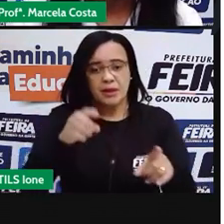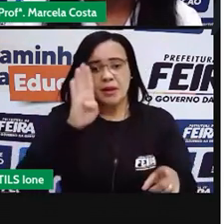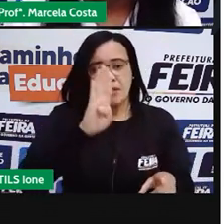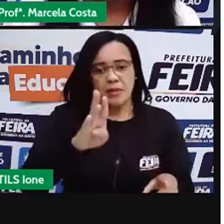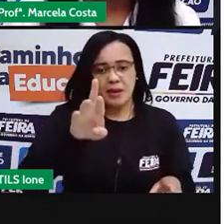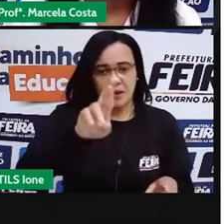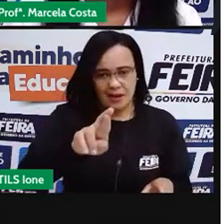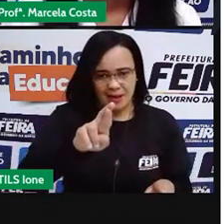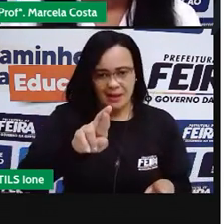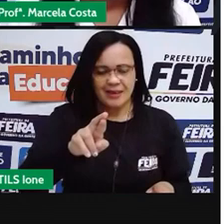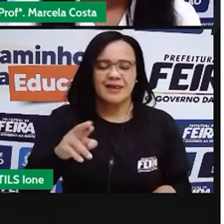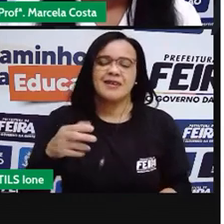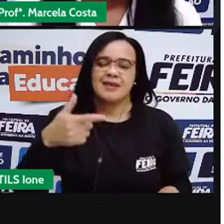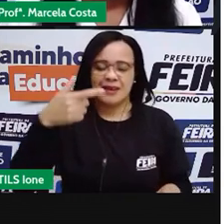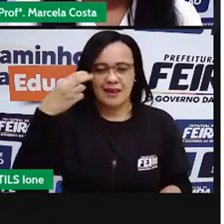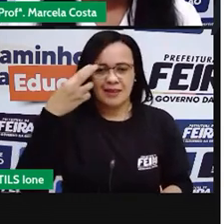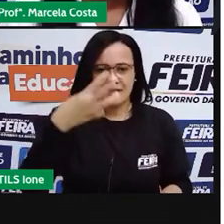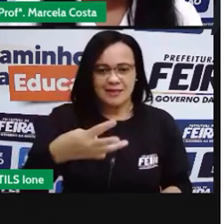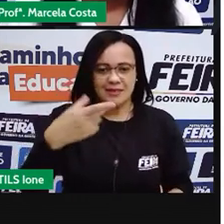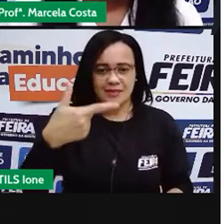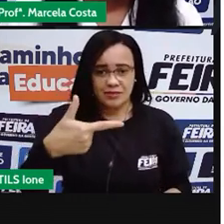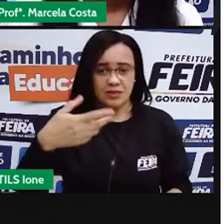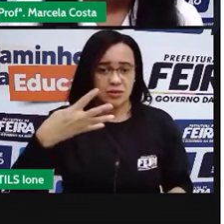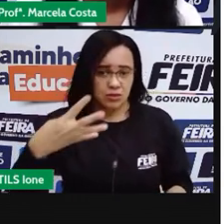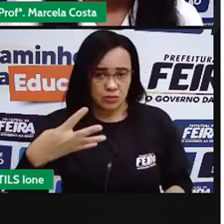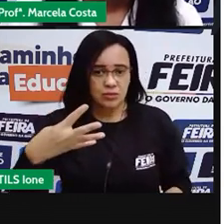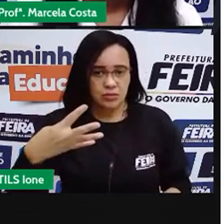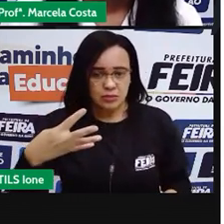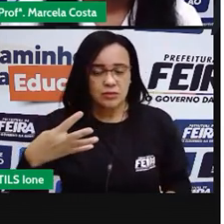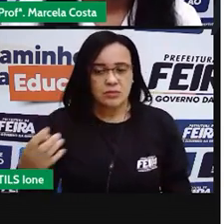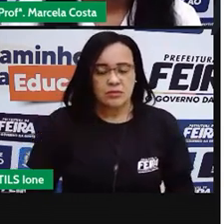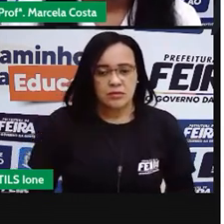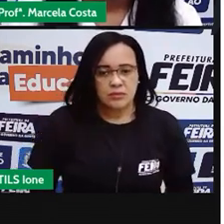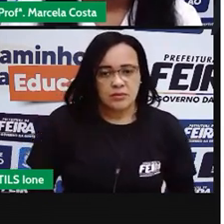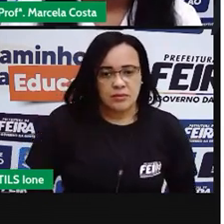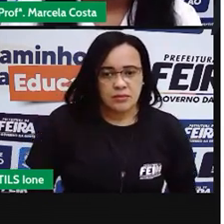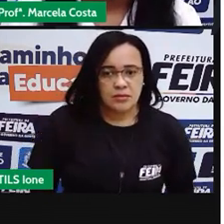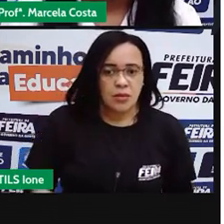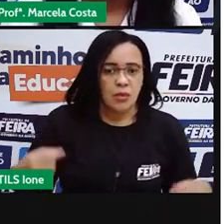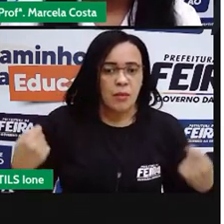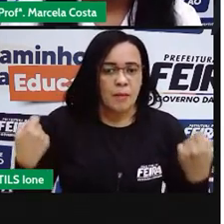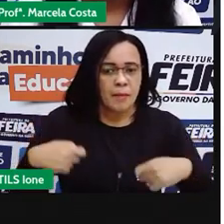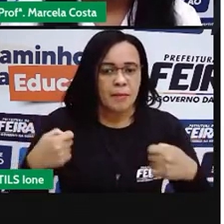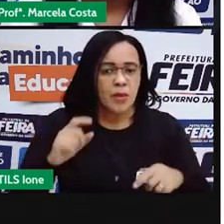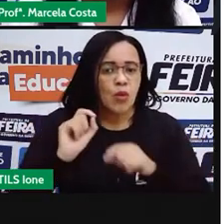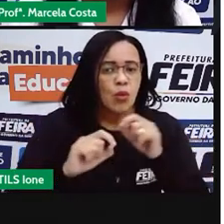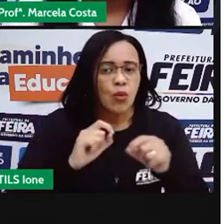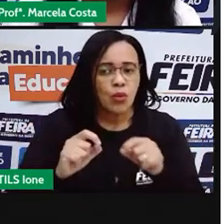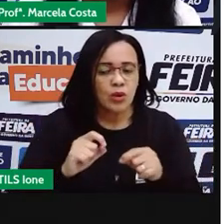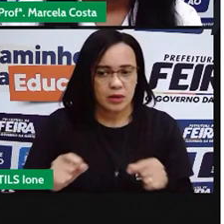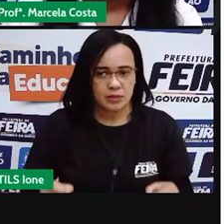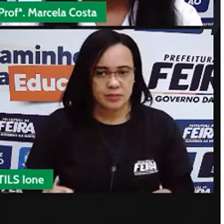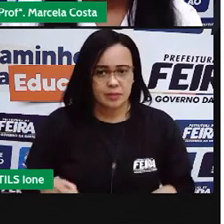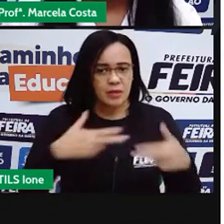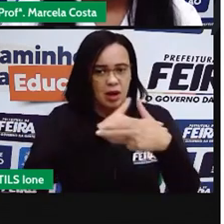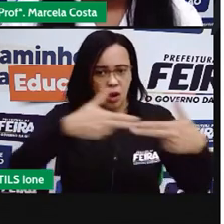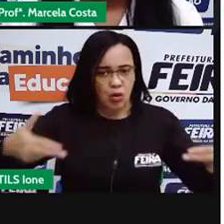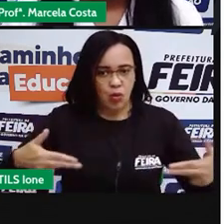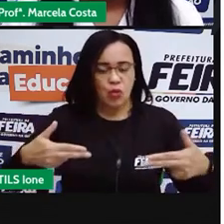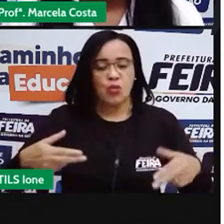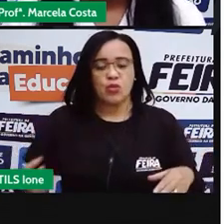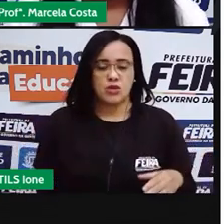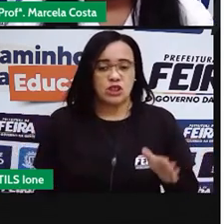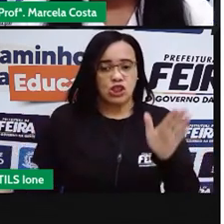Facilitando ali, que é o famoso da produção do município. e